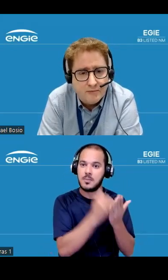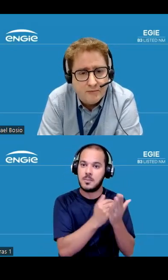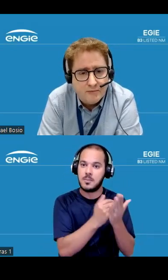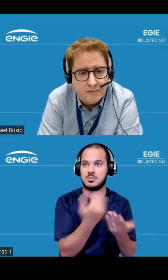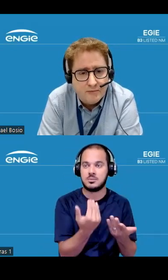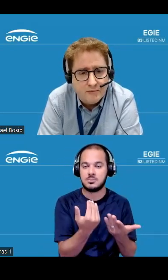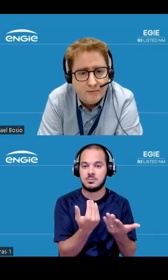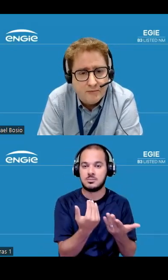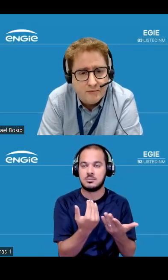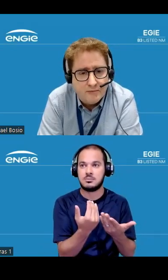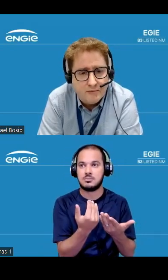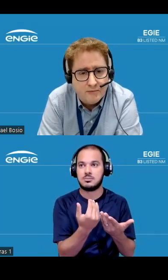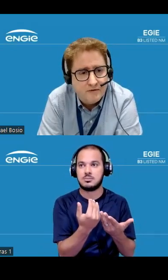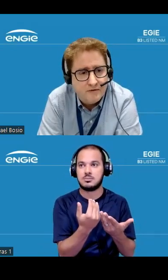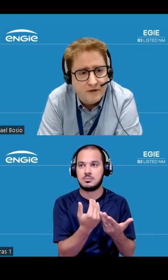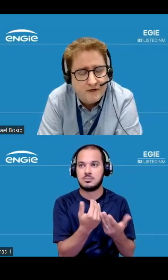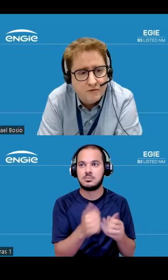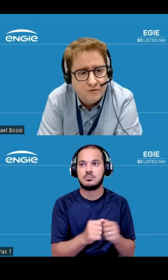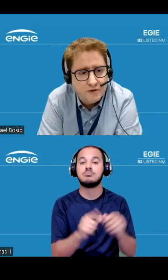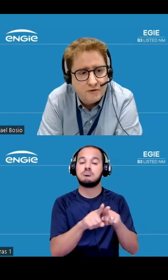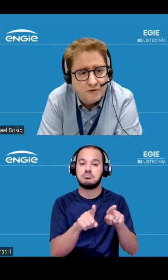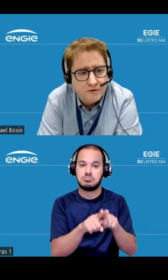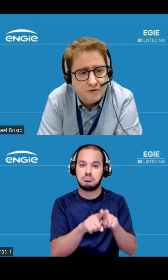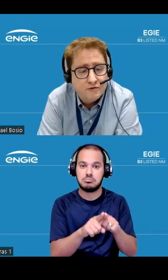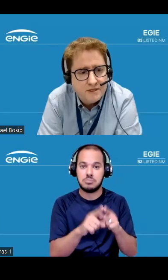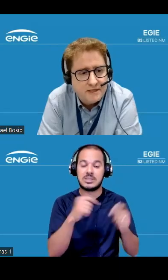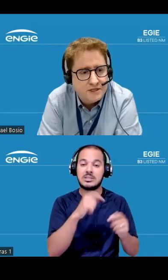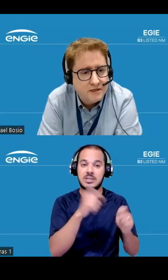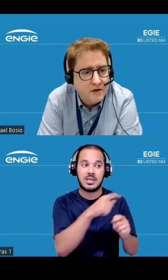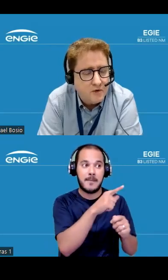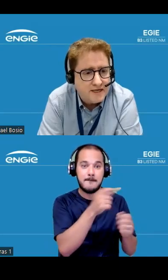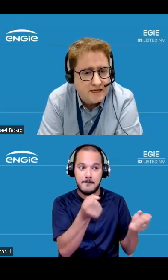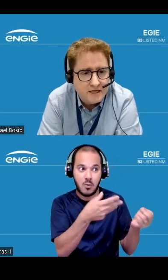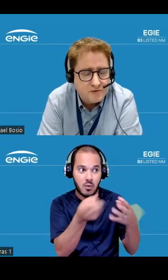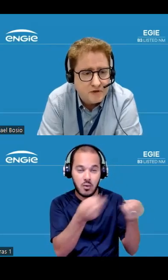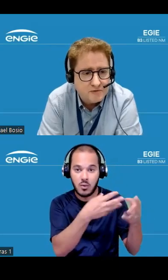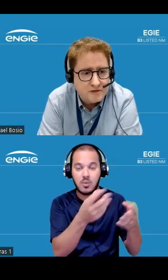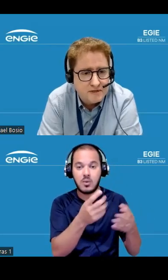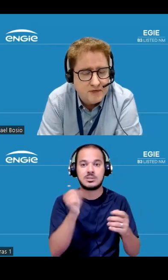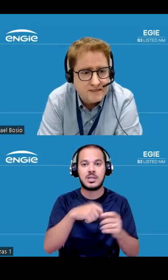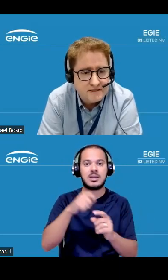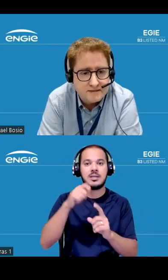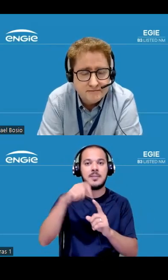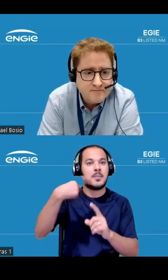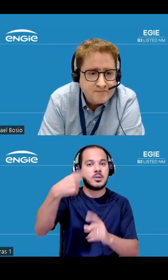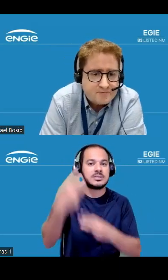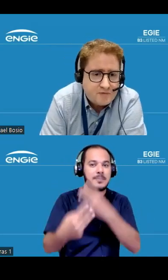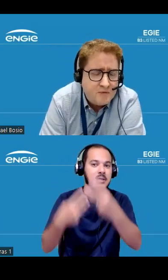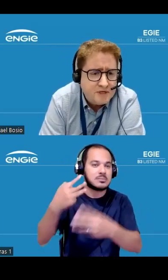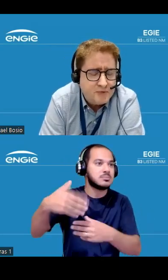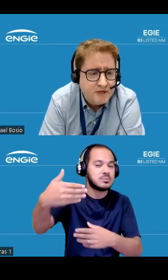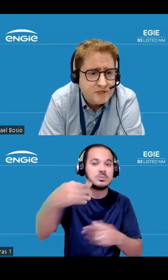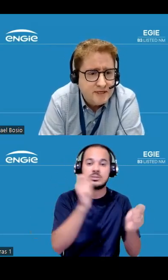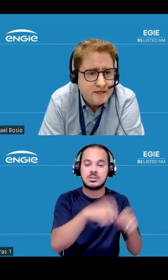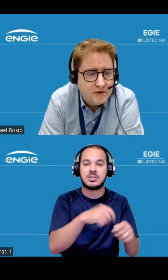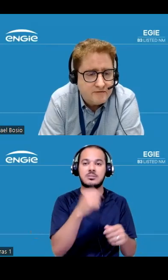potencialmente vai levar o número o volume de energia contratada para os próximos trimestres acho